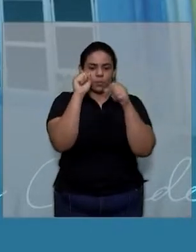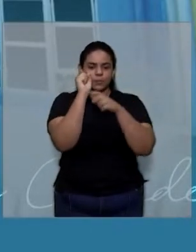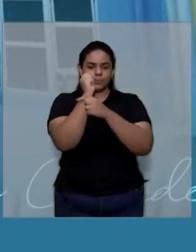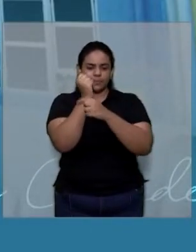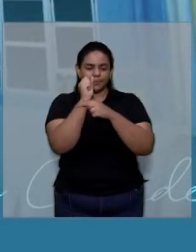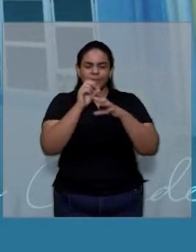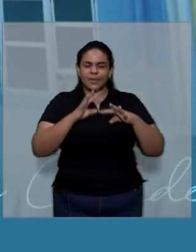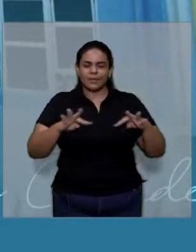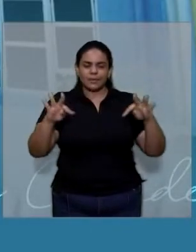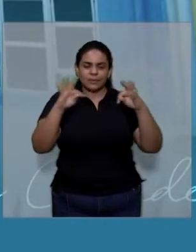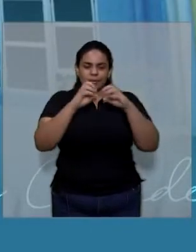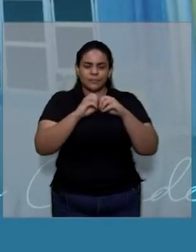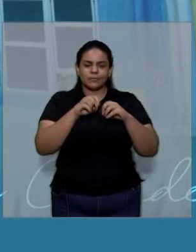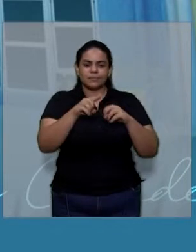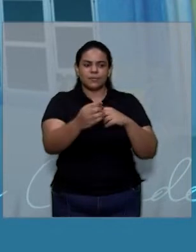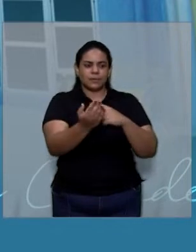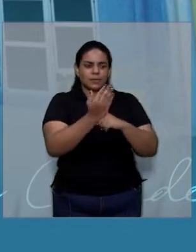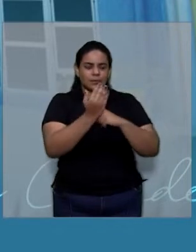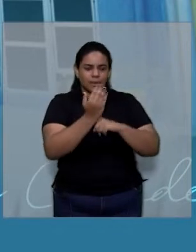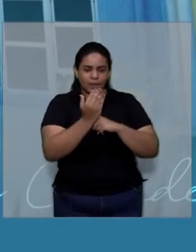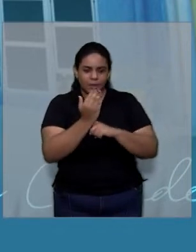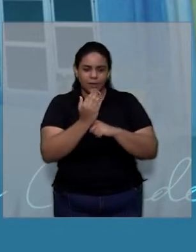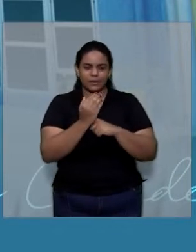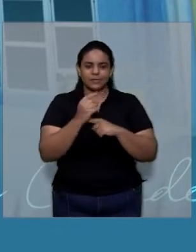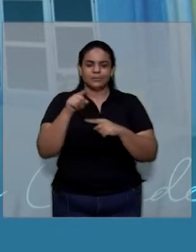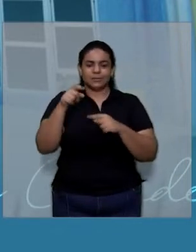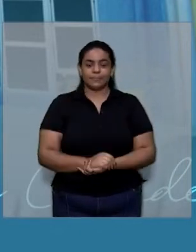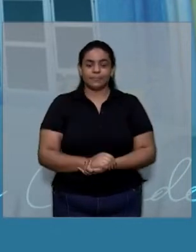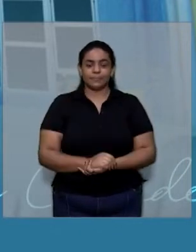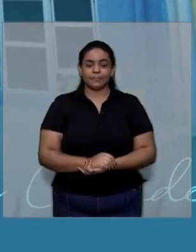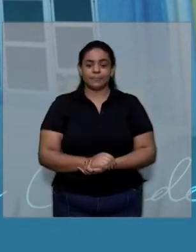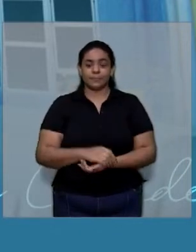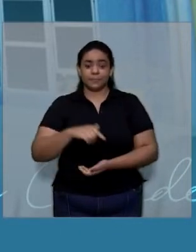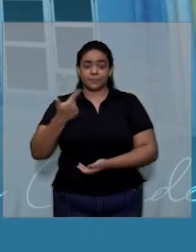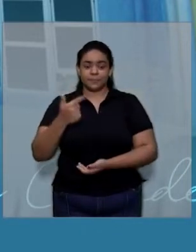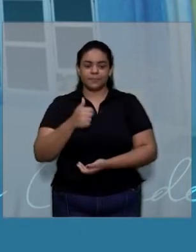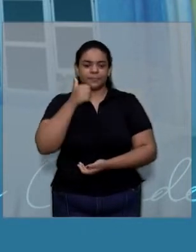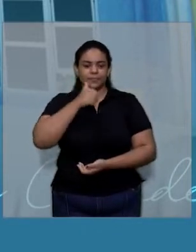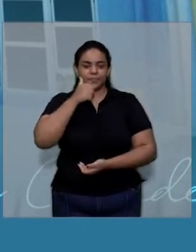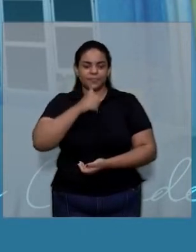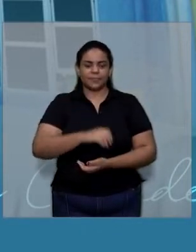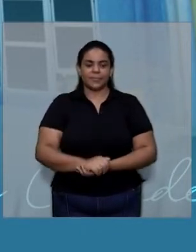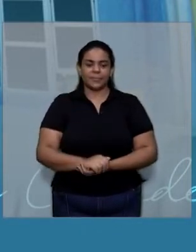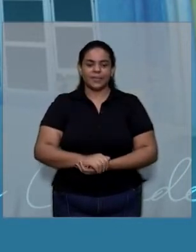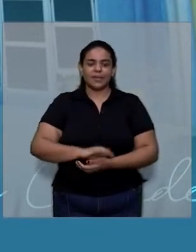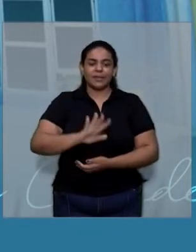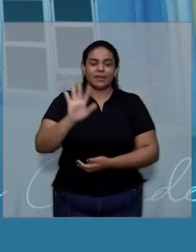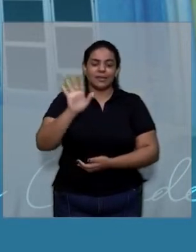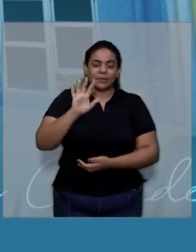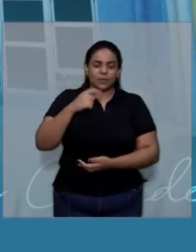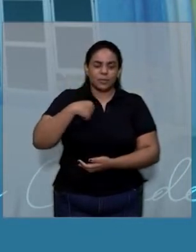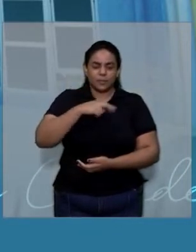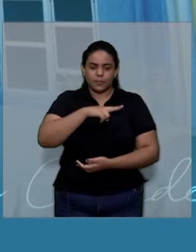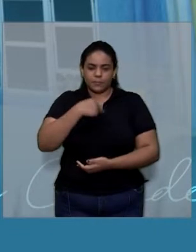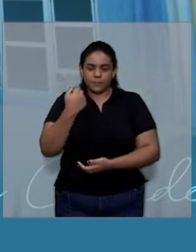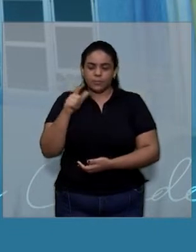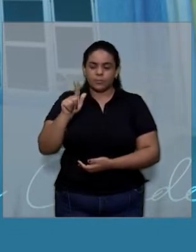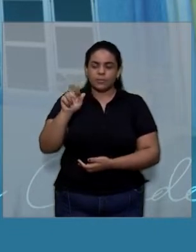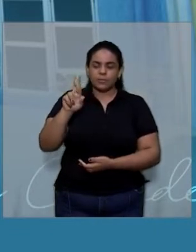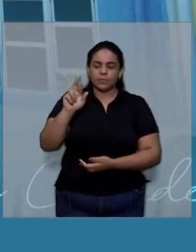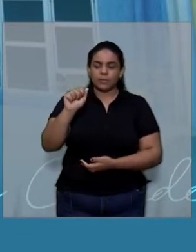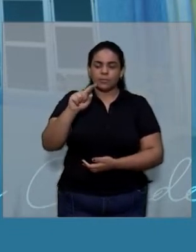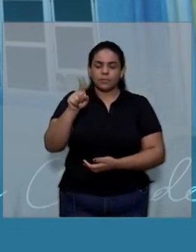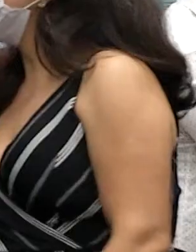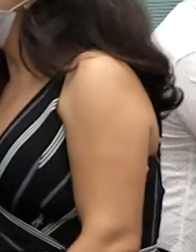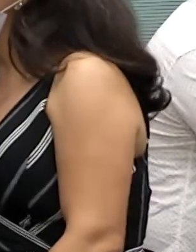atendimento de tantos pacientes também foi lembrado em um vídeo emocionante com depoimentos de pessoas recuperadas que ficaram internadas